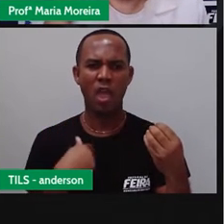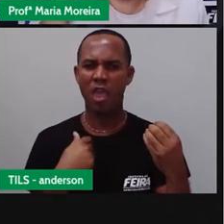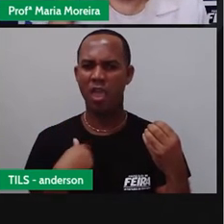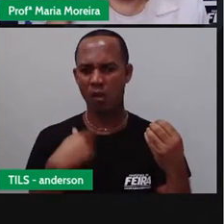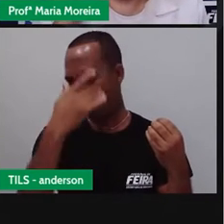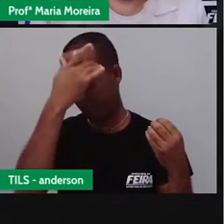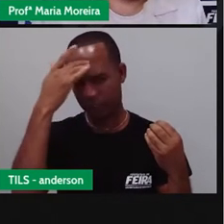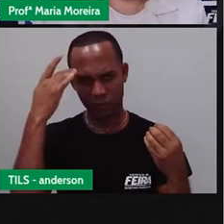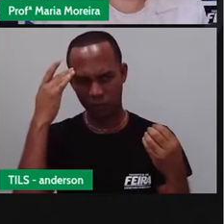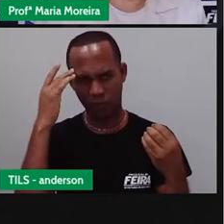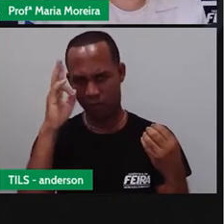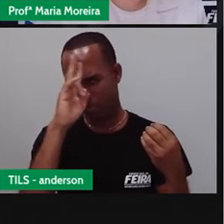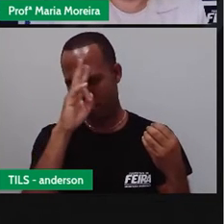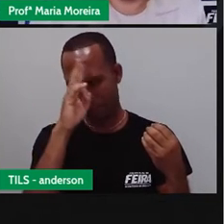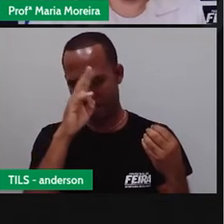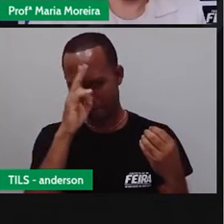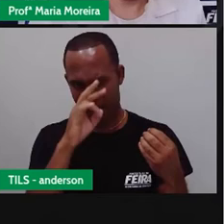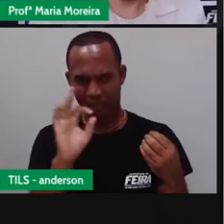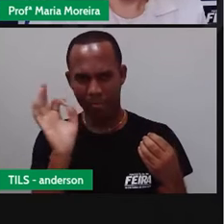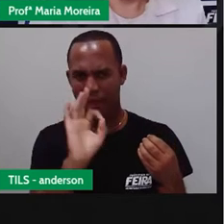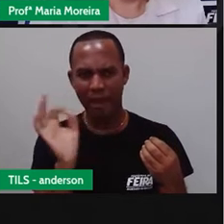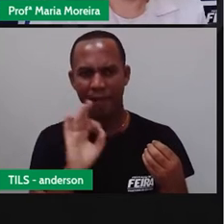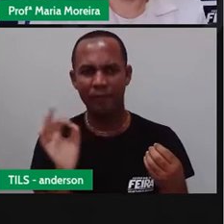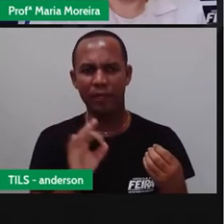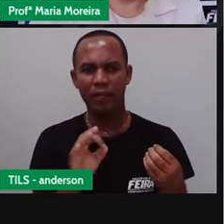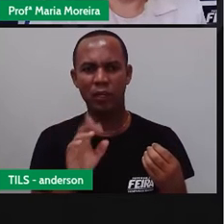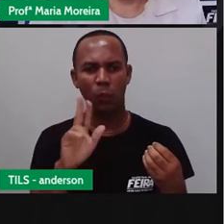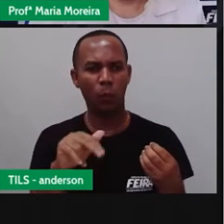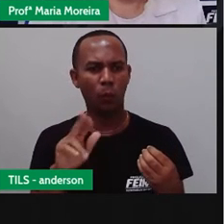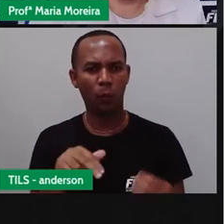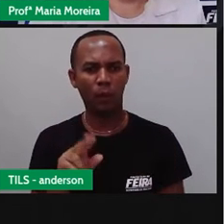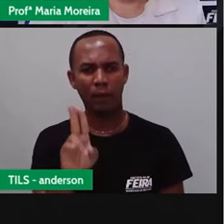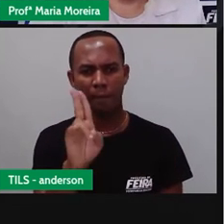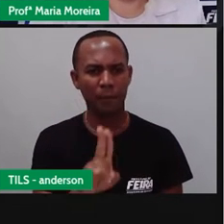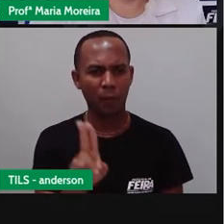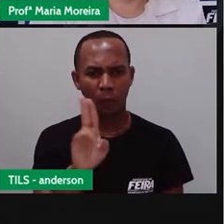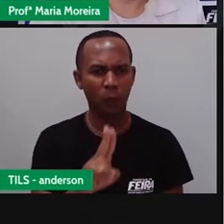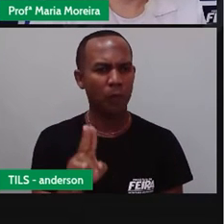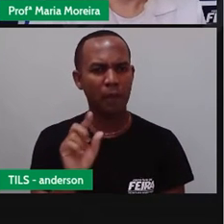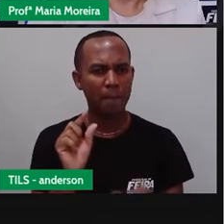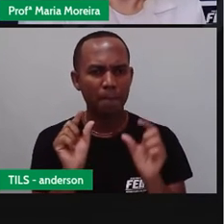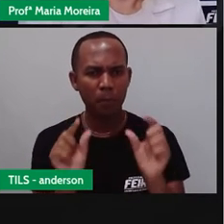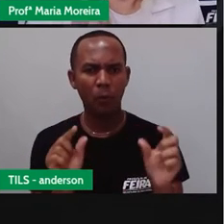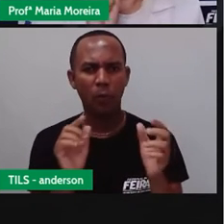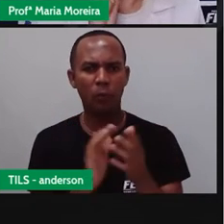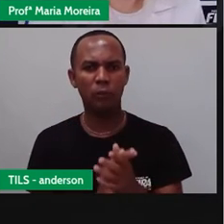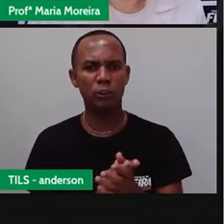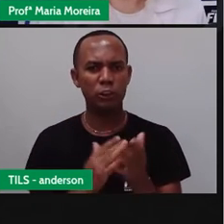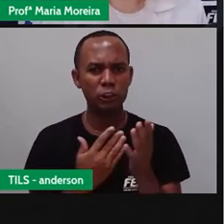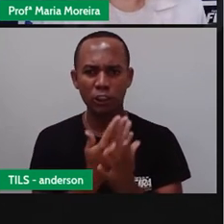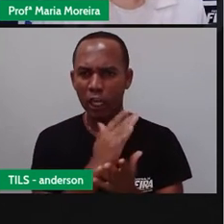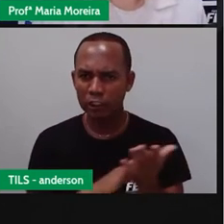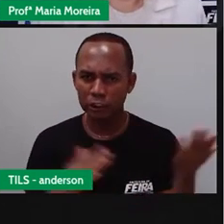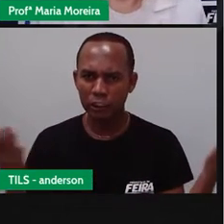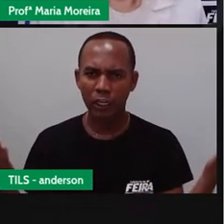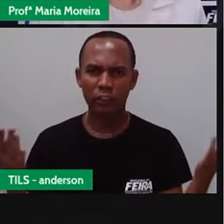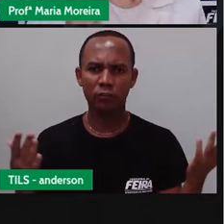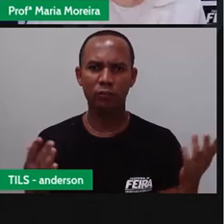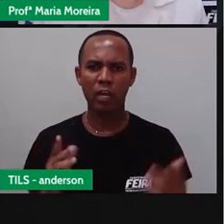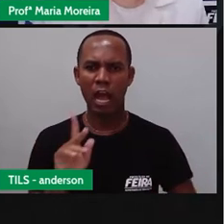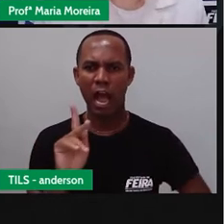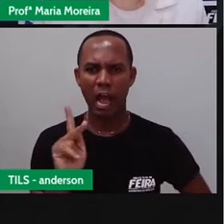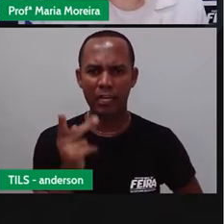Quase ninguém me usa! Poxa! Tô chateado! Dizendo isso, o H